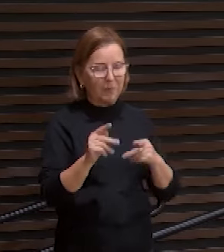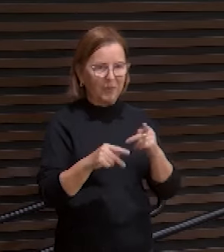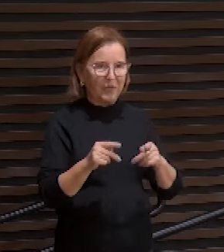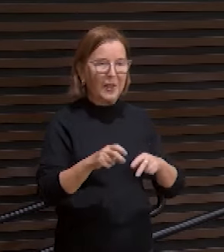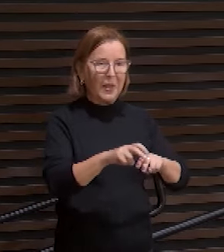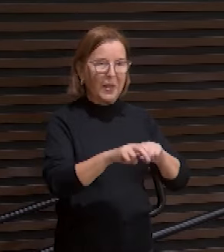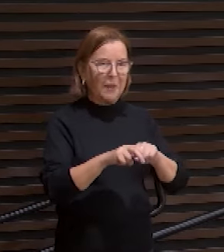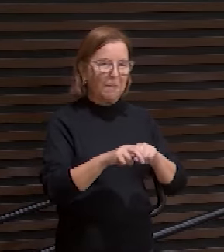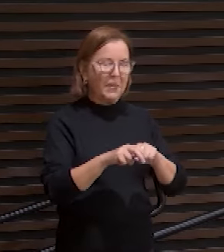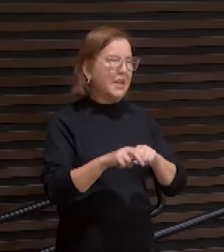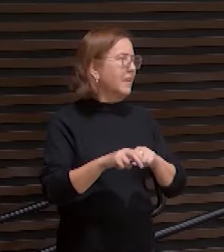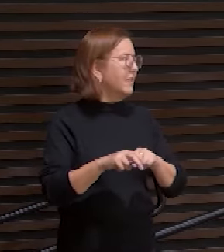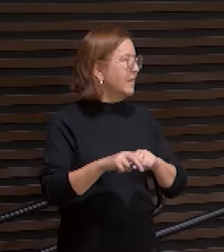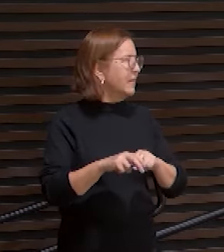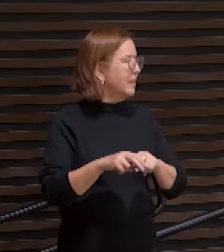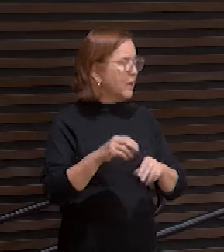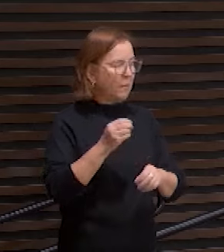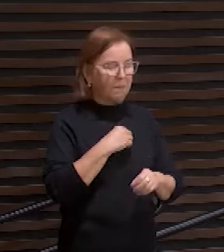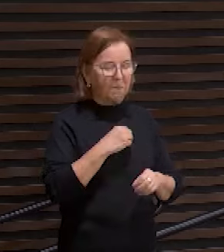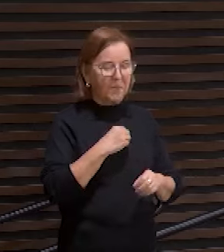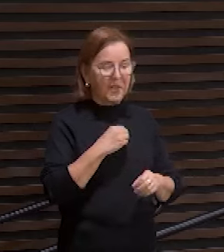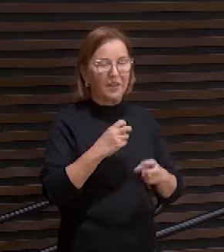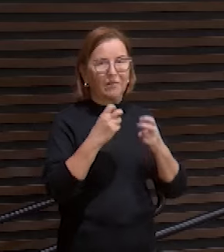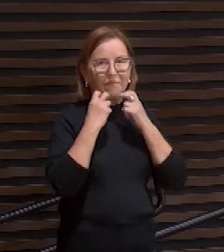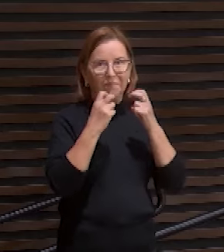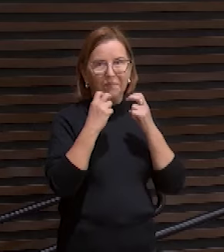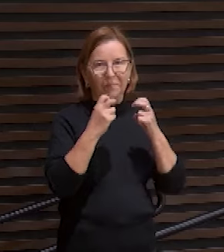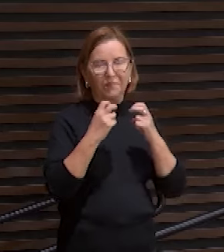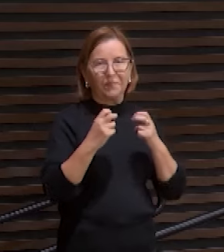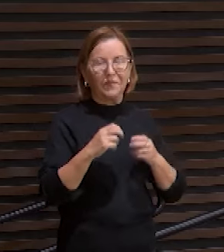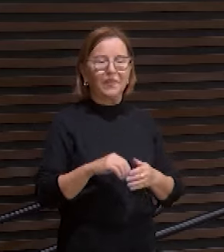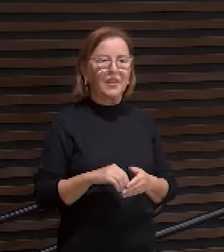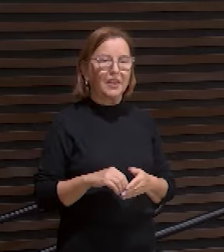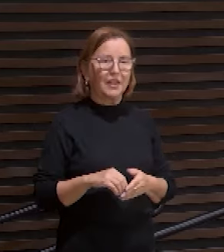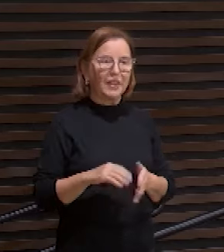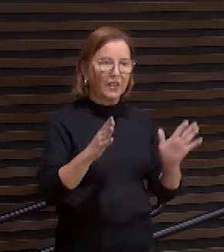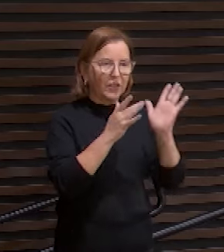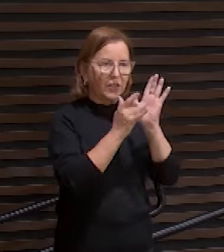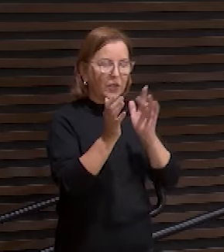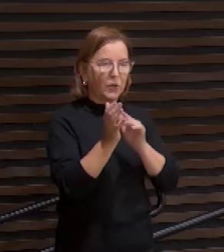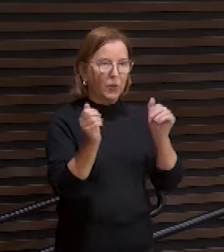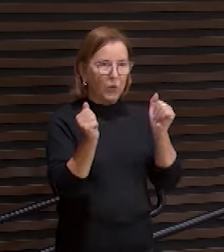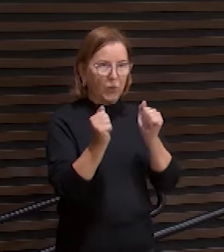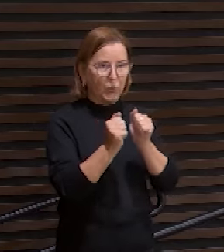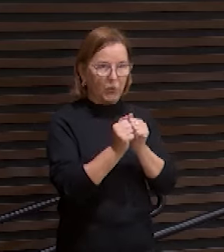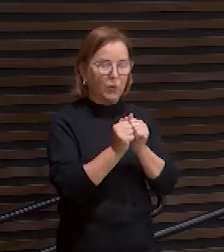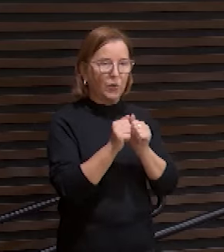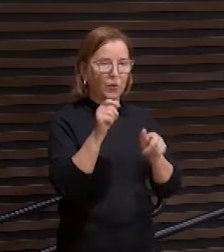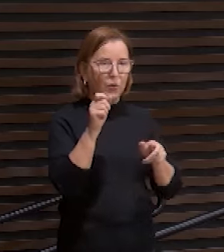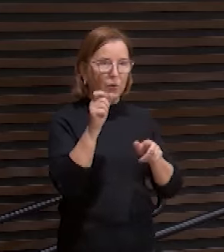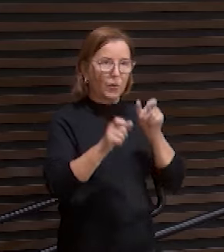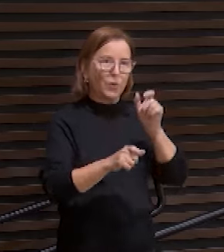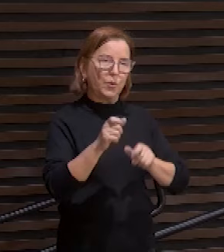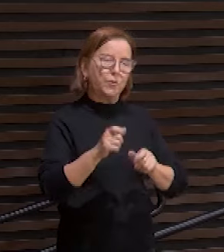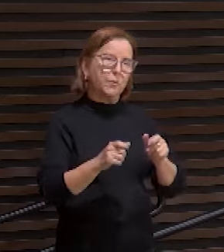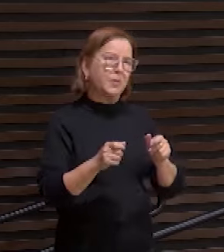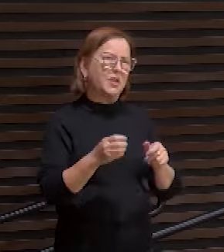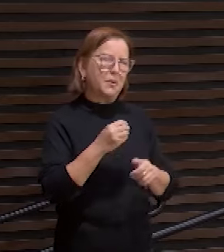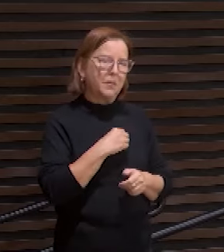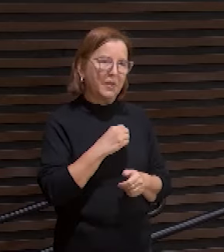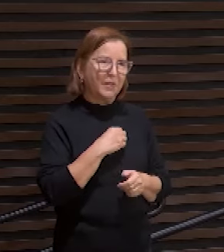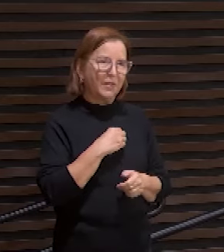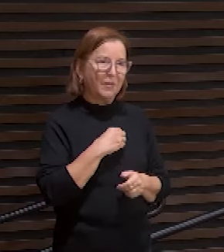intercedeu aqui nós temos então duas frases interessantes ele foi contado com os transgressores e ele intercedeu pelos